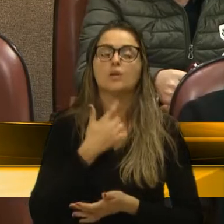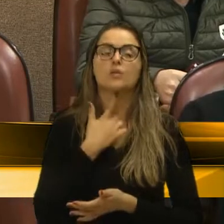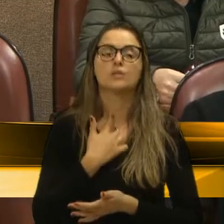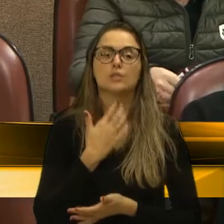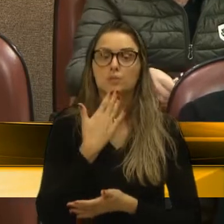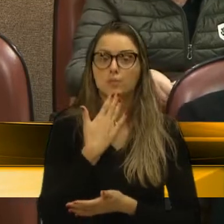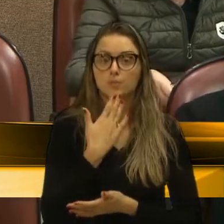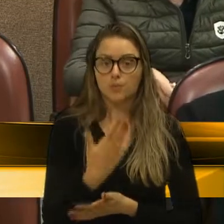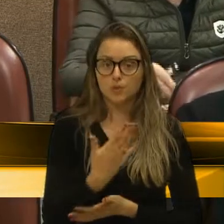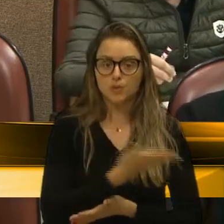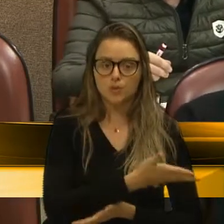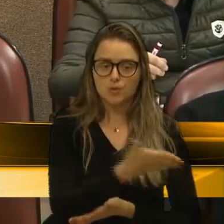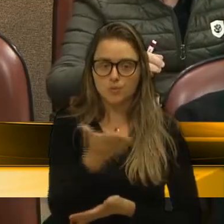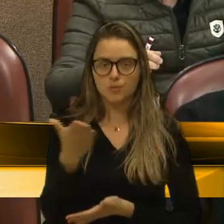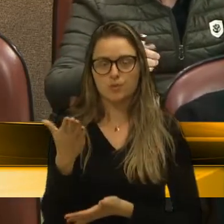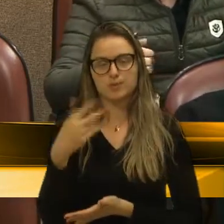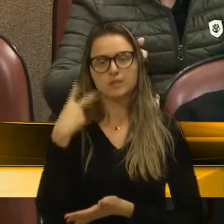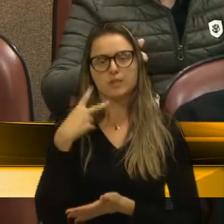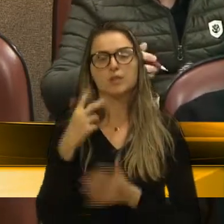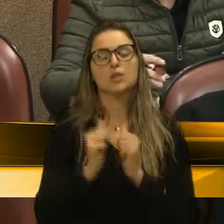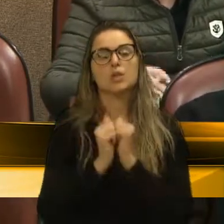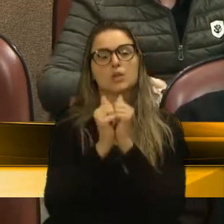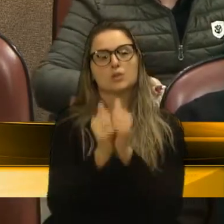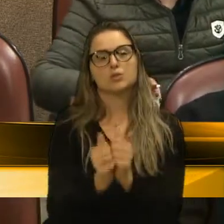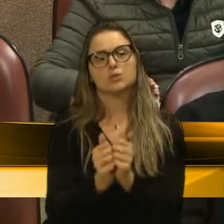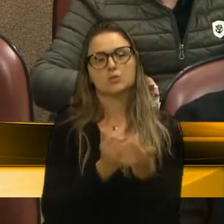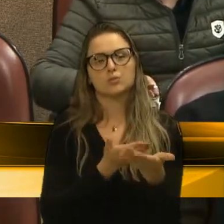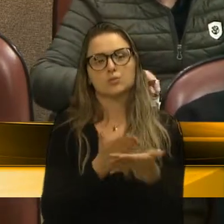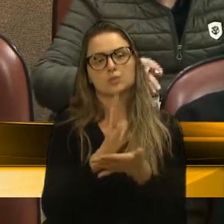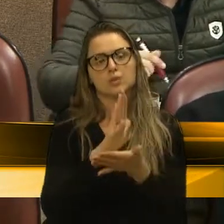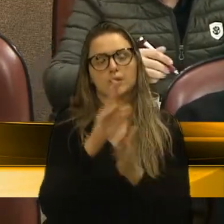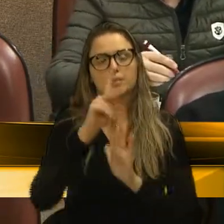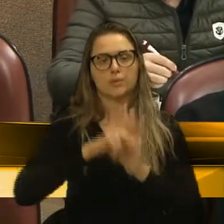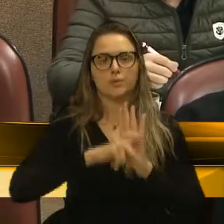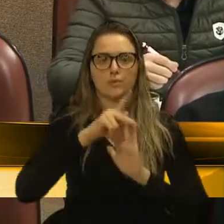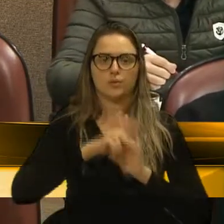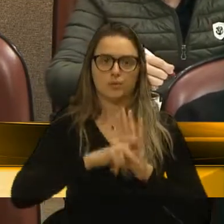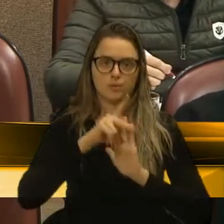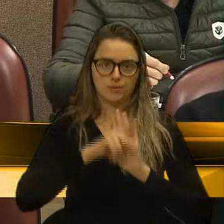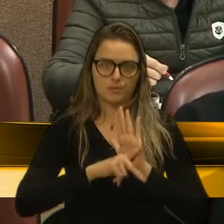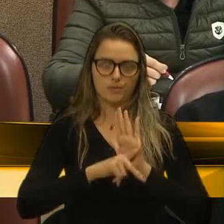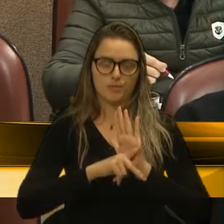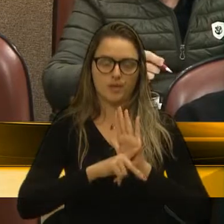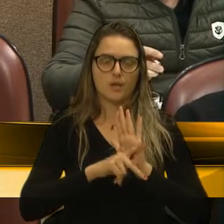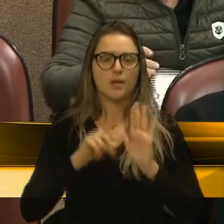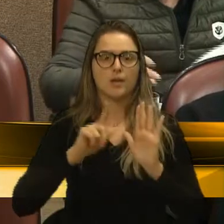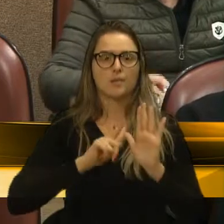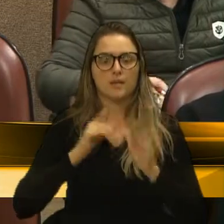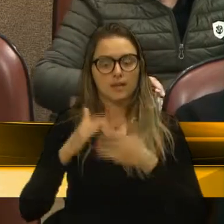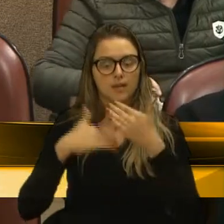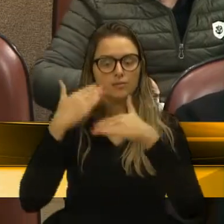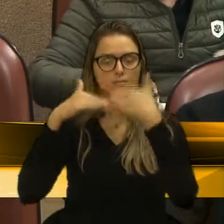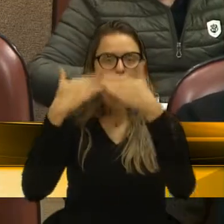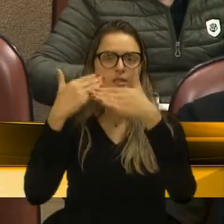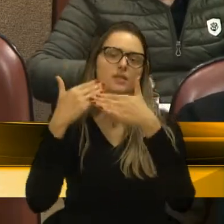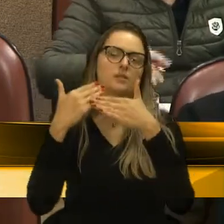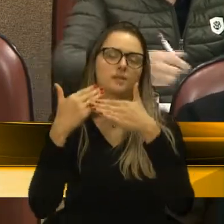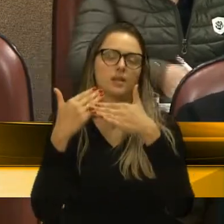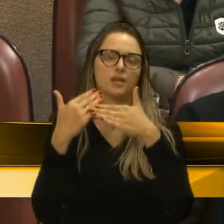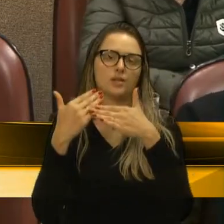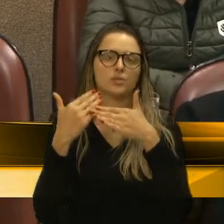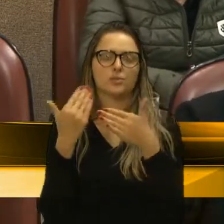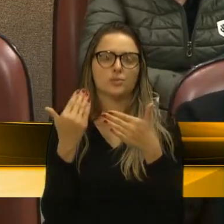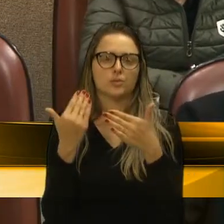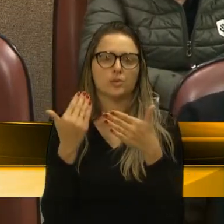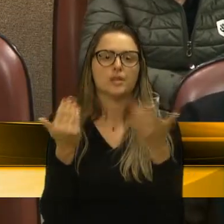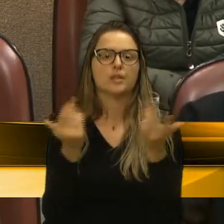pares para que possamos juntos aprovar esse projeto, para que possamos, então, evoluirmos no que diz respeito